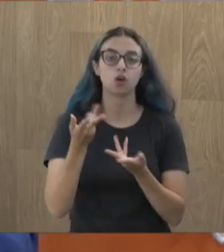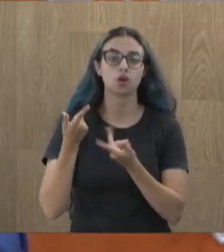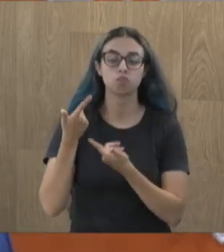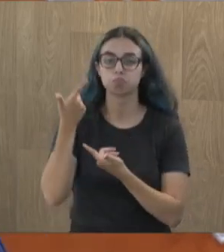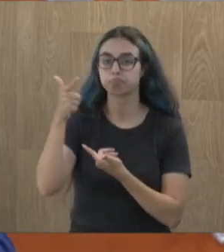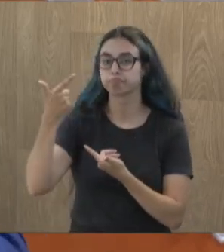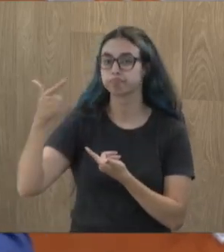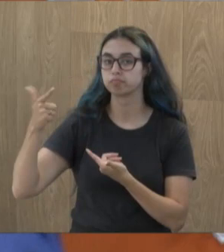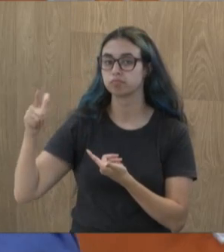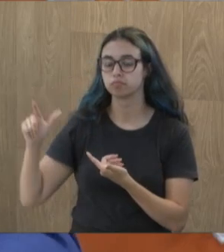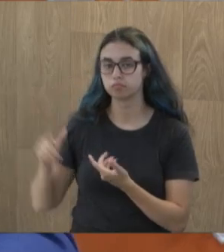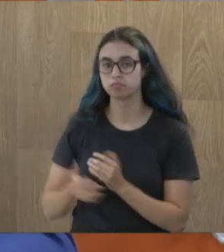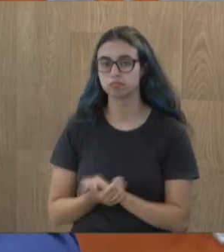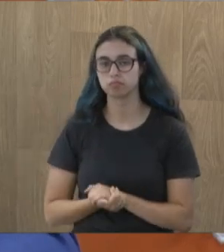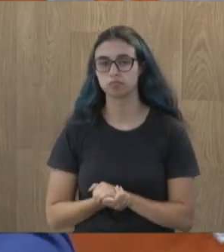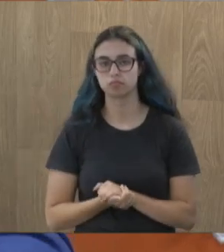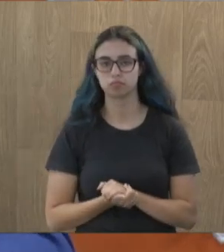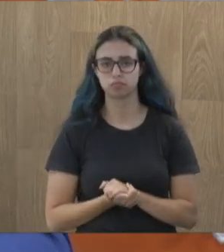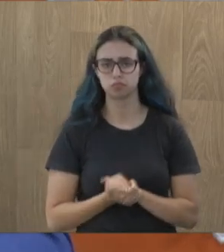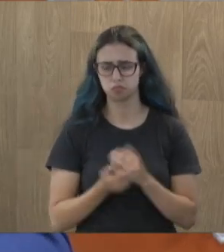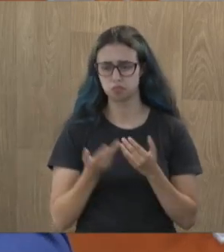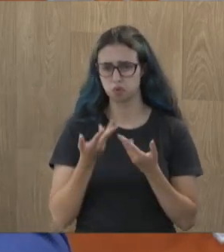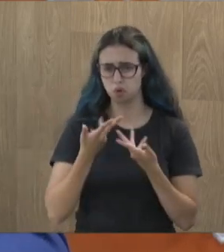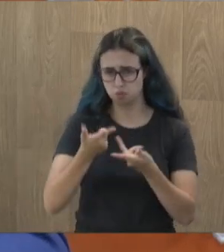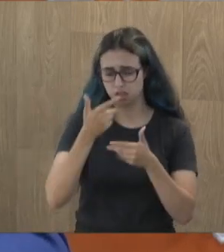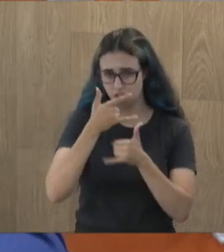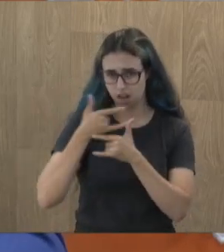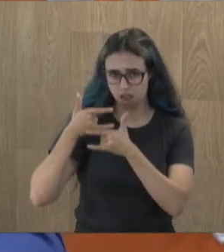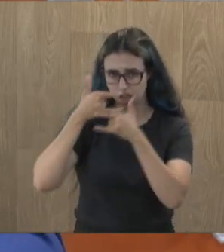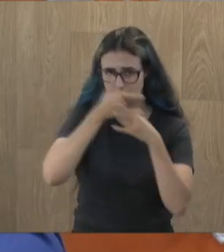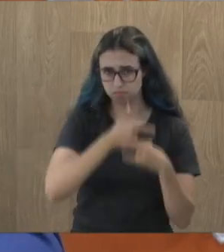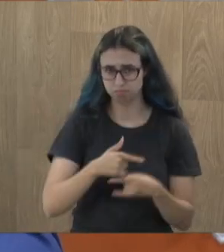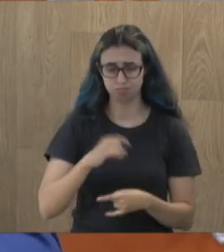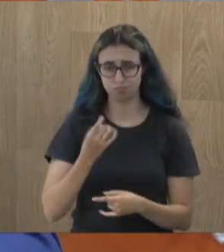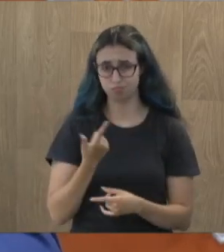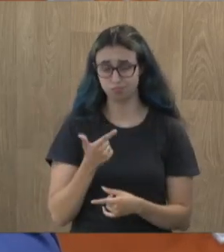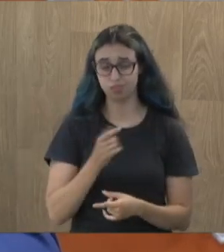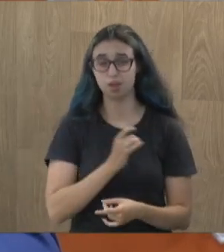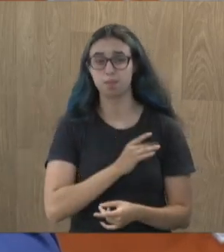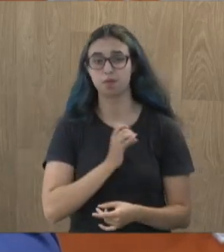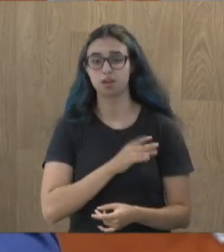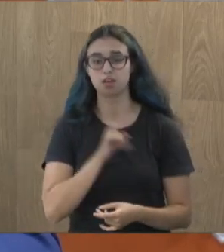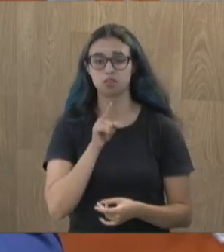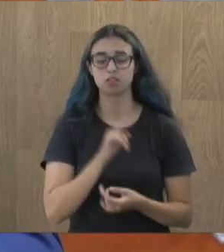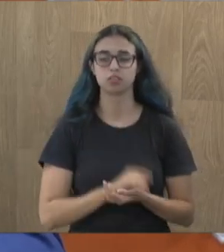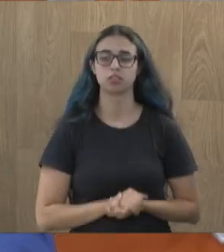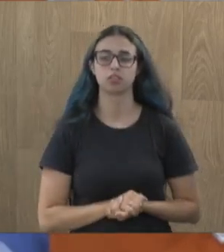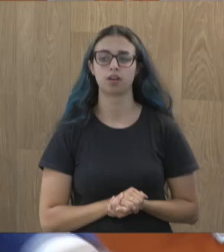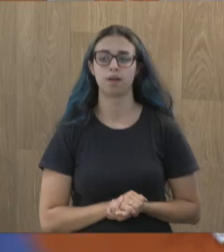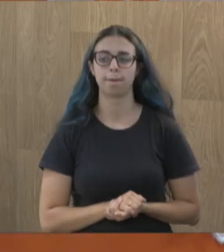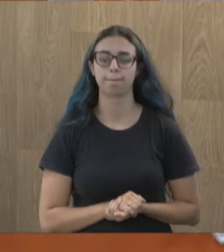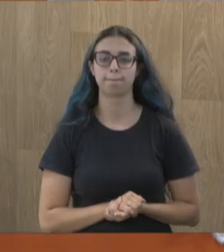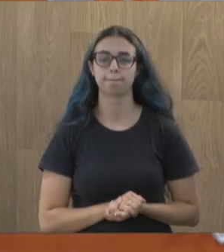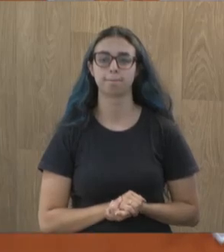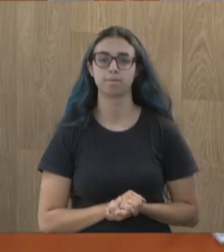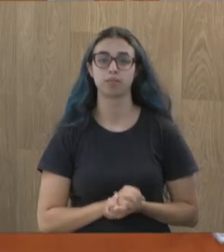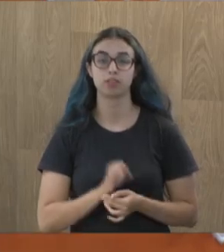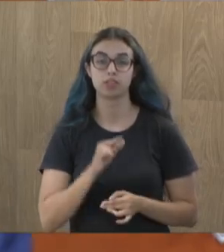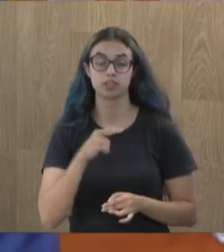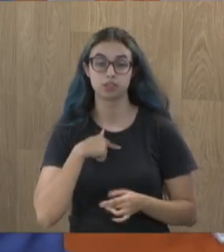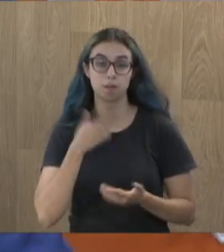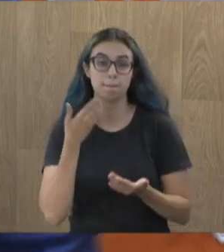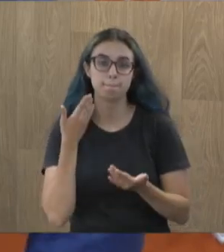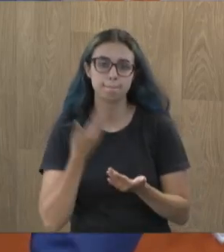derrebentar, pra me acabar com sua raça. Eu não tenho medo de você não, rapaz. Se eu perder meu mandato,